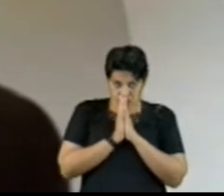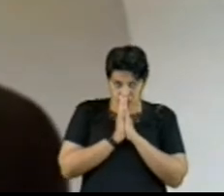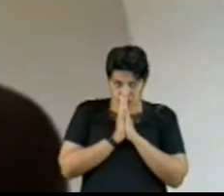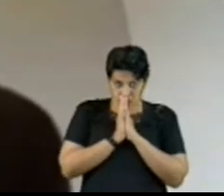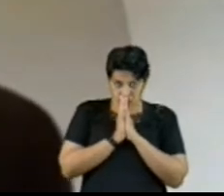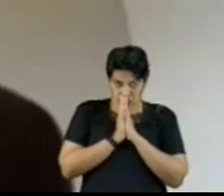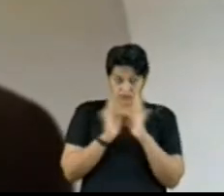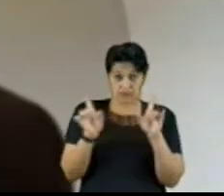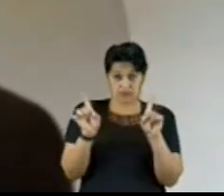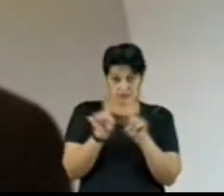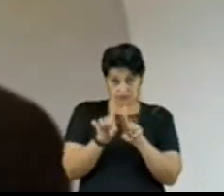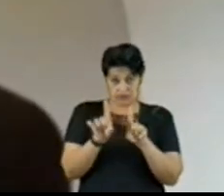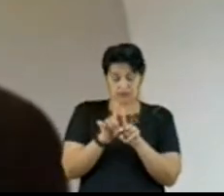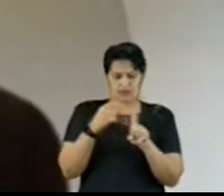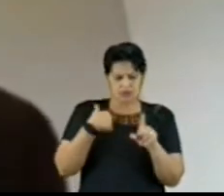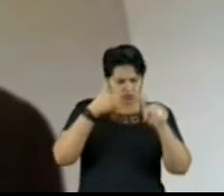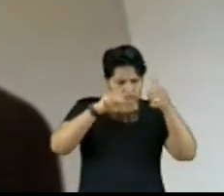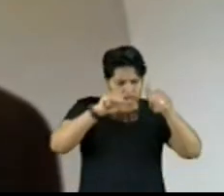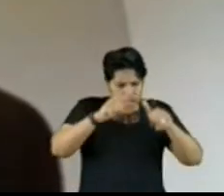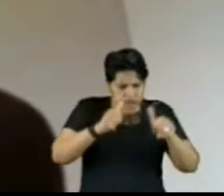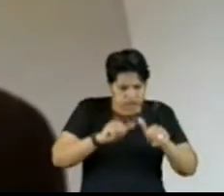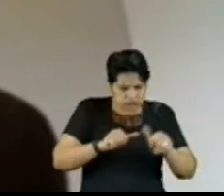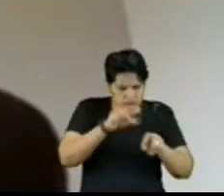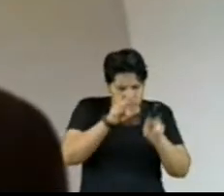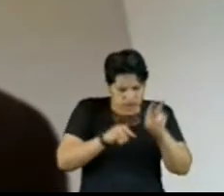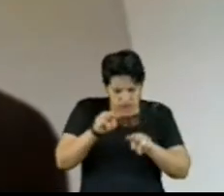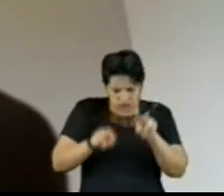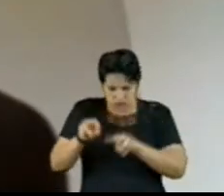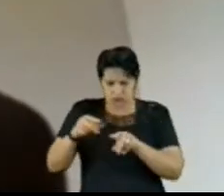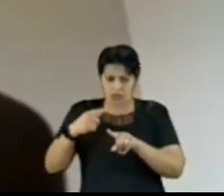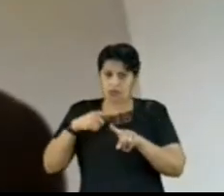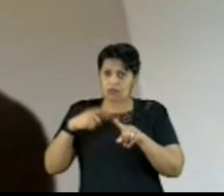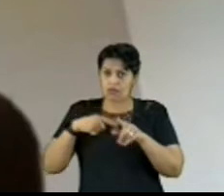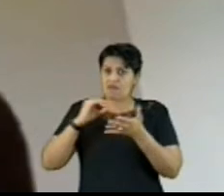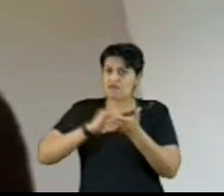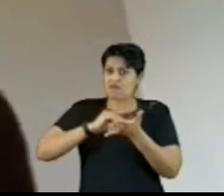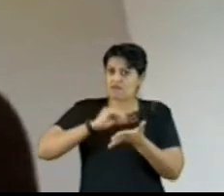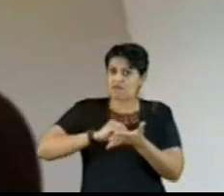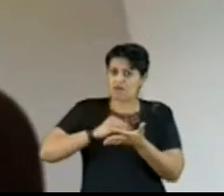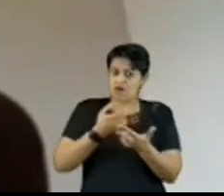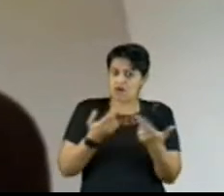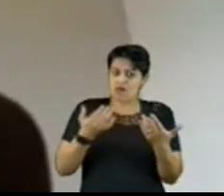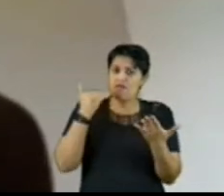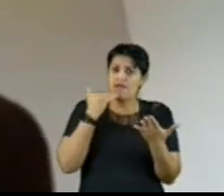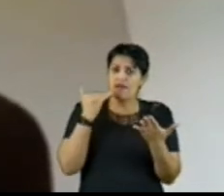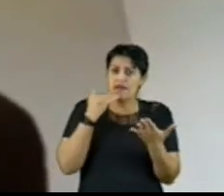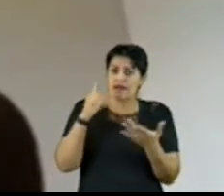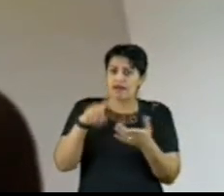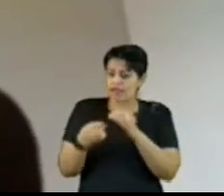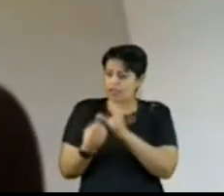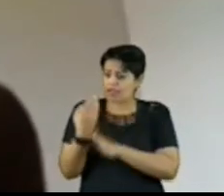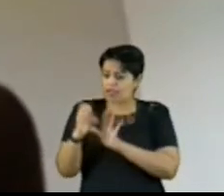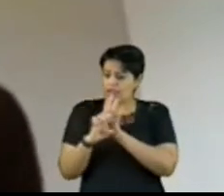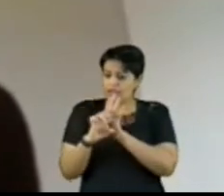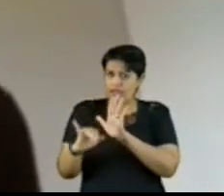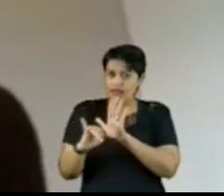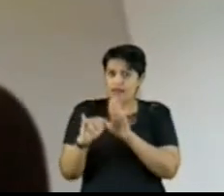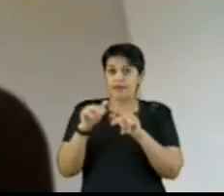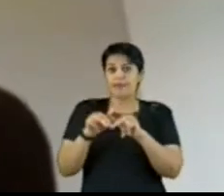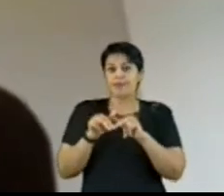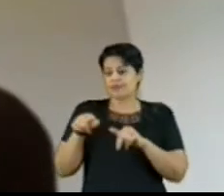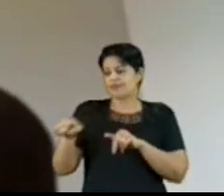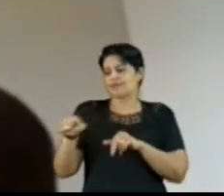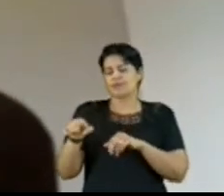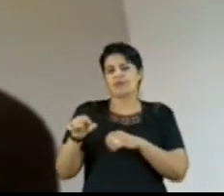e onde verifiquei uma sucessão de falhas na elaboração do edital, levou a Anatel a concluir